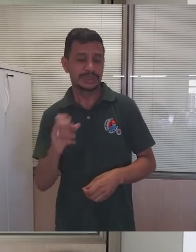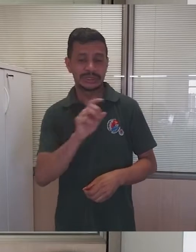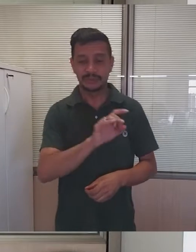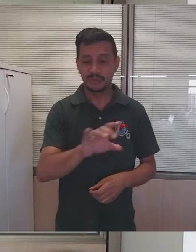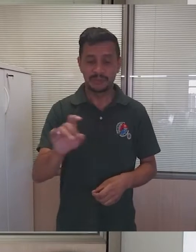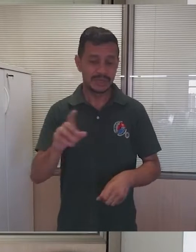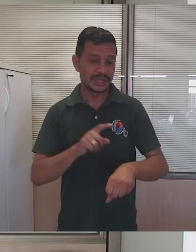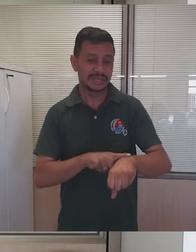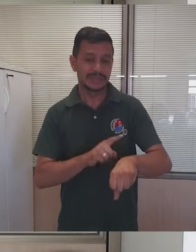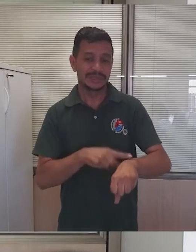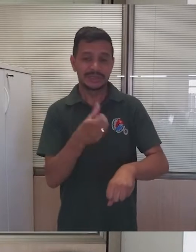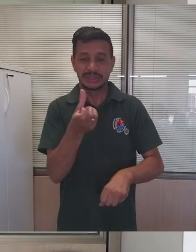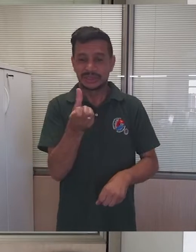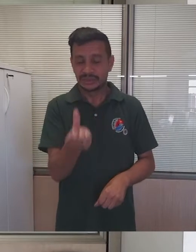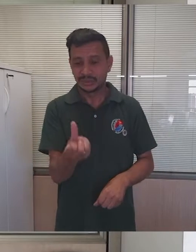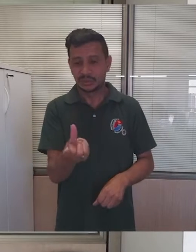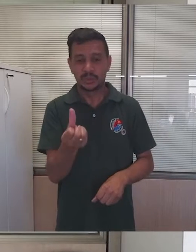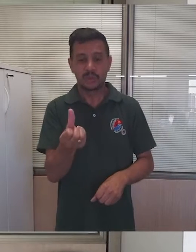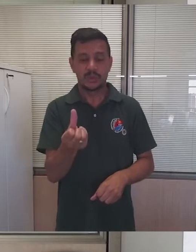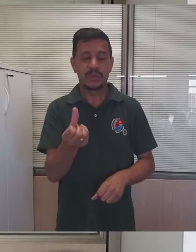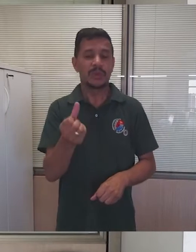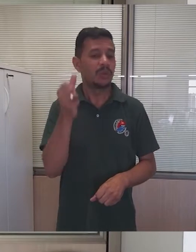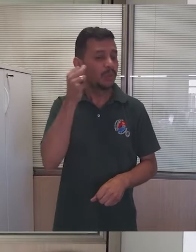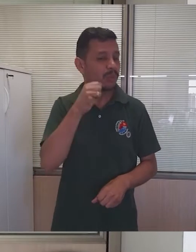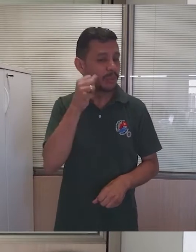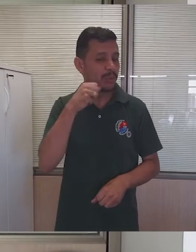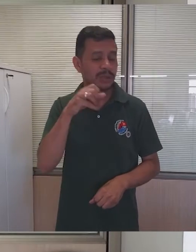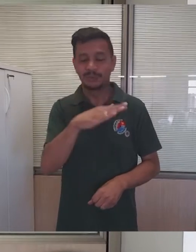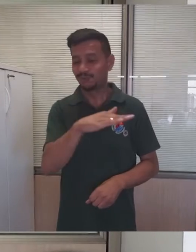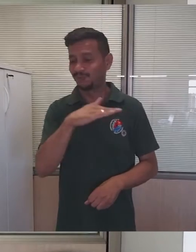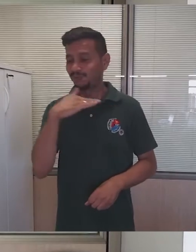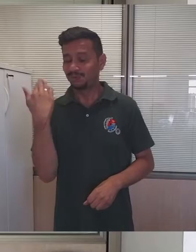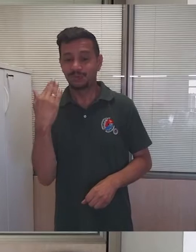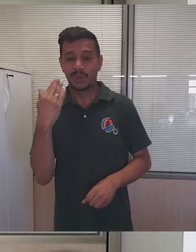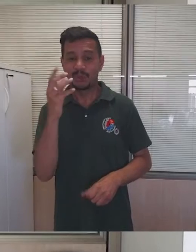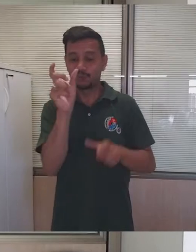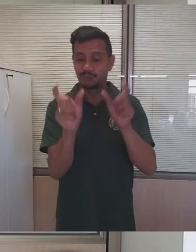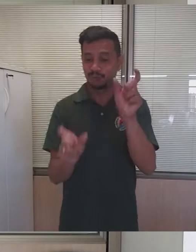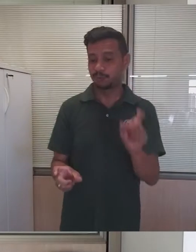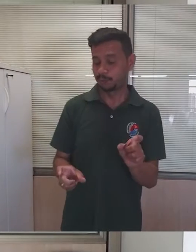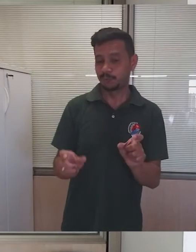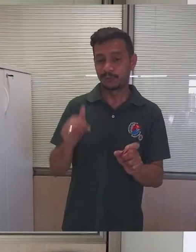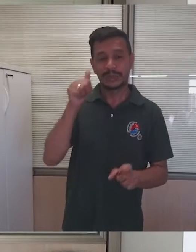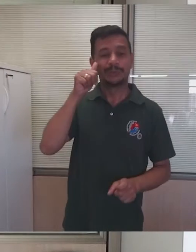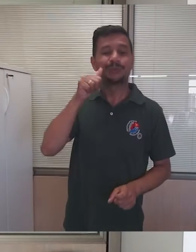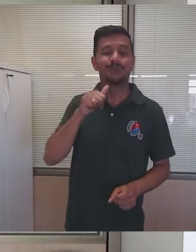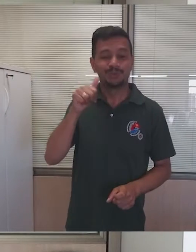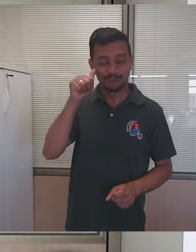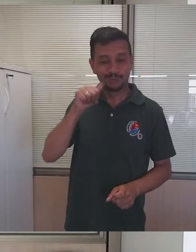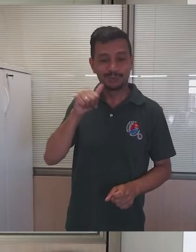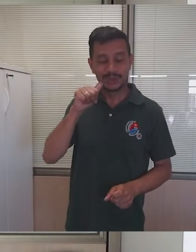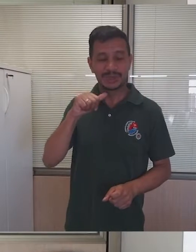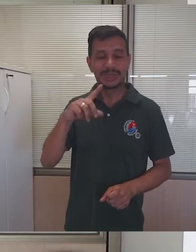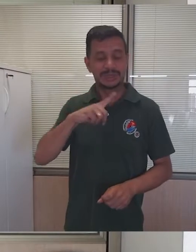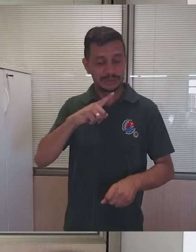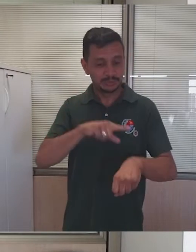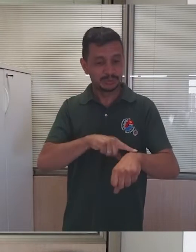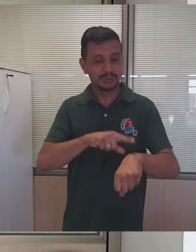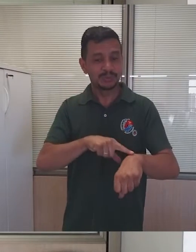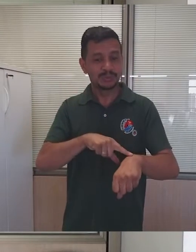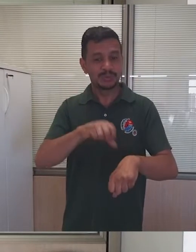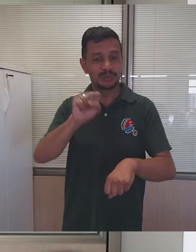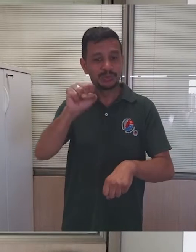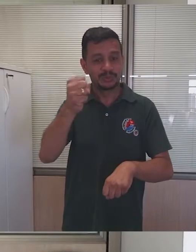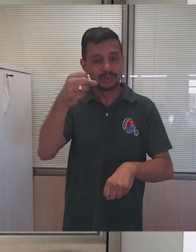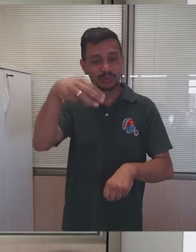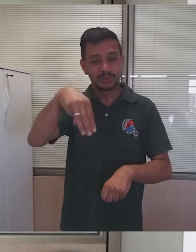seis horas, uma mulher foi morta, pelo simples fato de ser mulher. A cada oito minutos, uma mulher foi